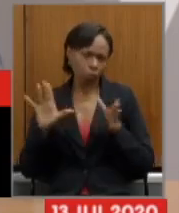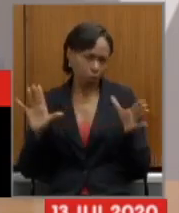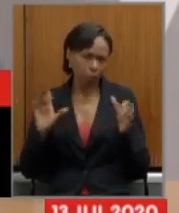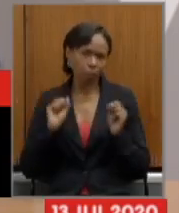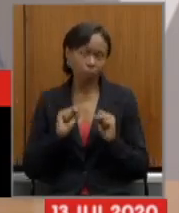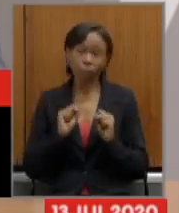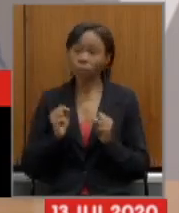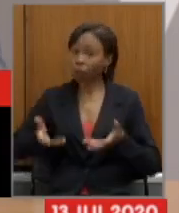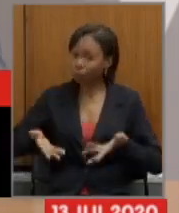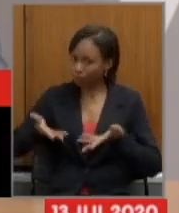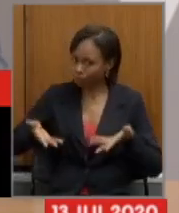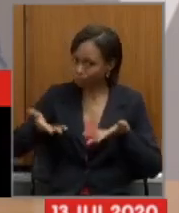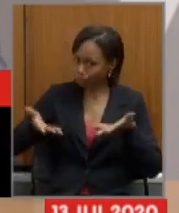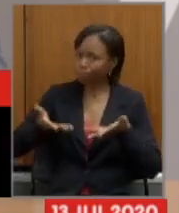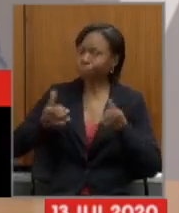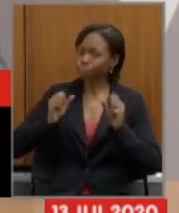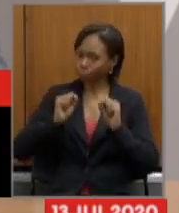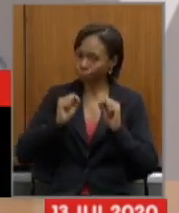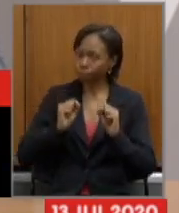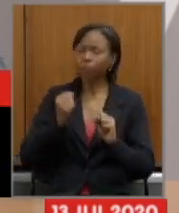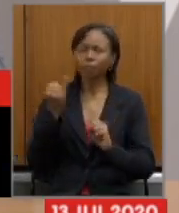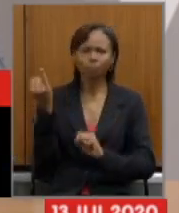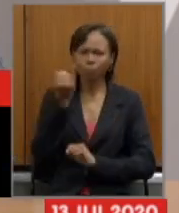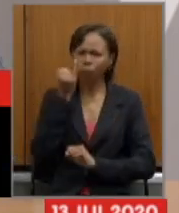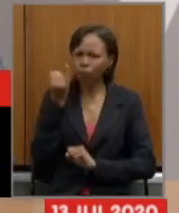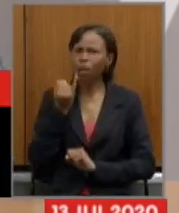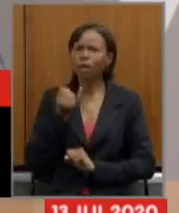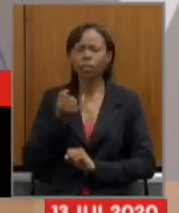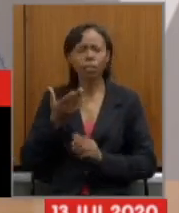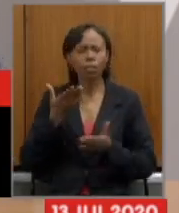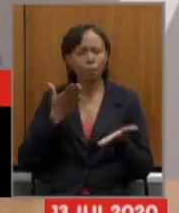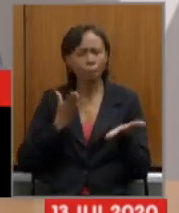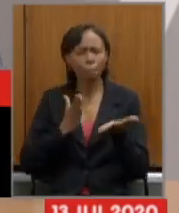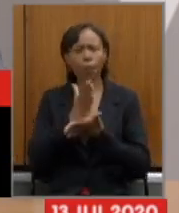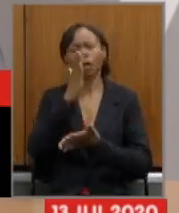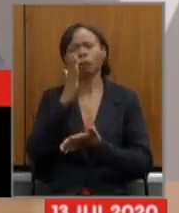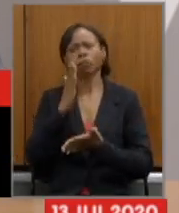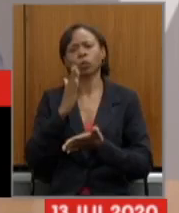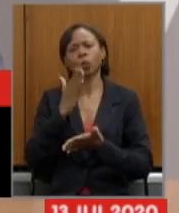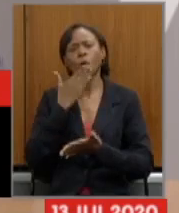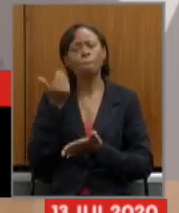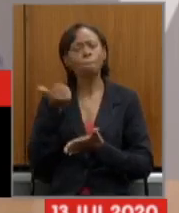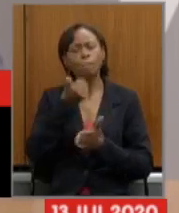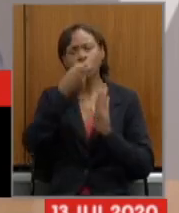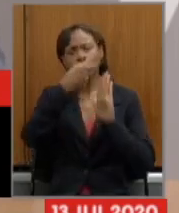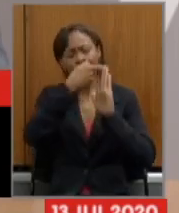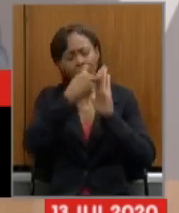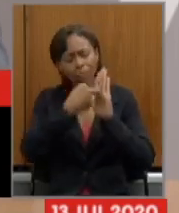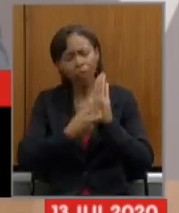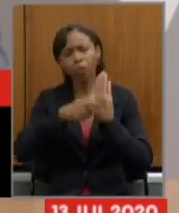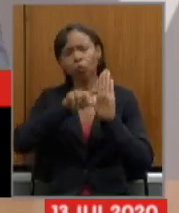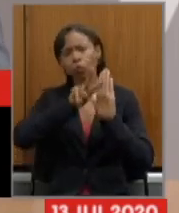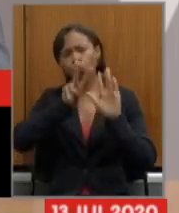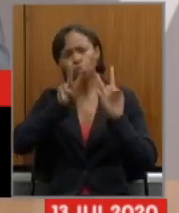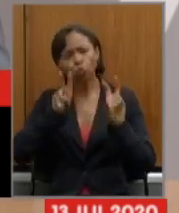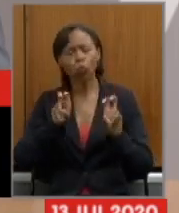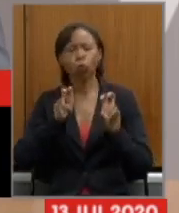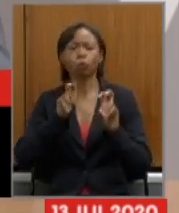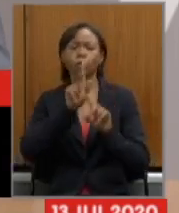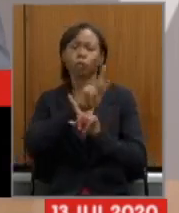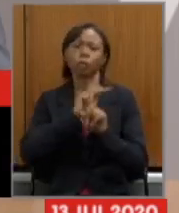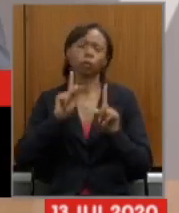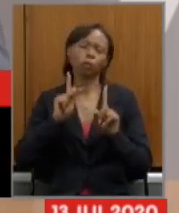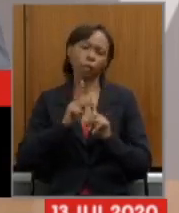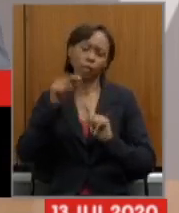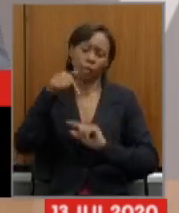todos que façam o mesmo porque é fundamental que a gente aprove o melhor texto possível para Minas para o